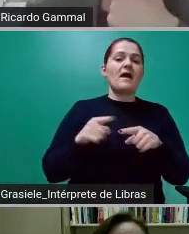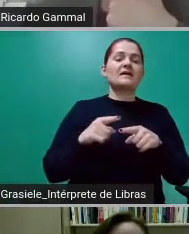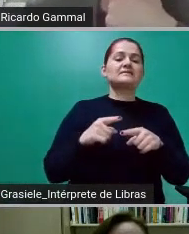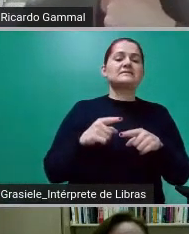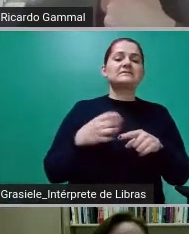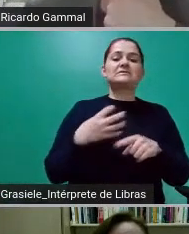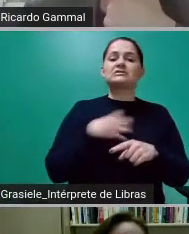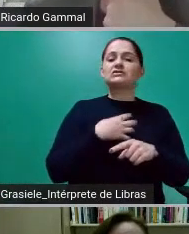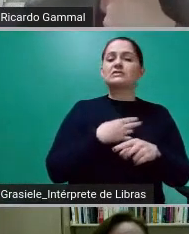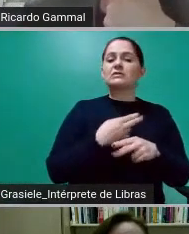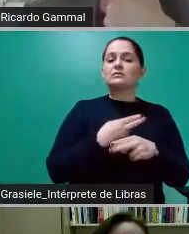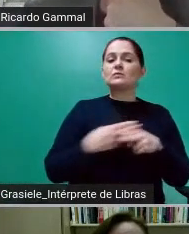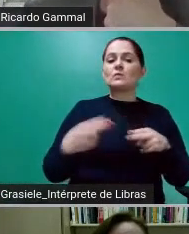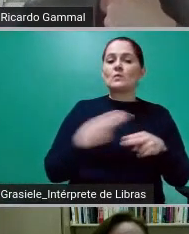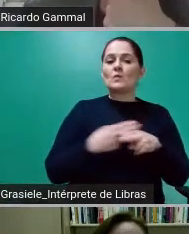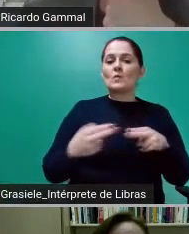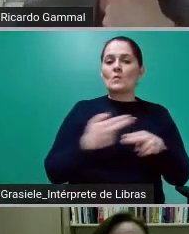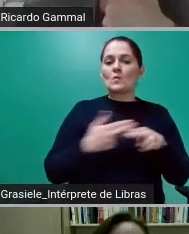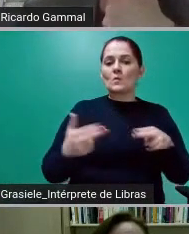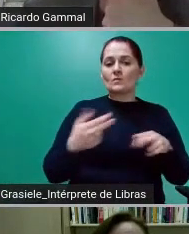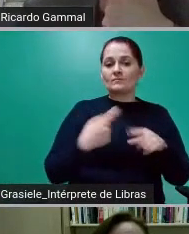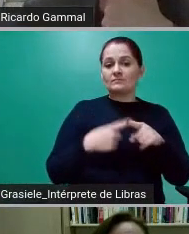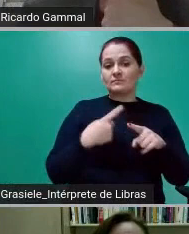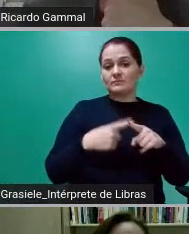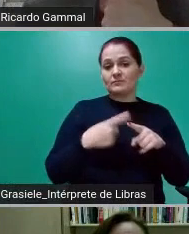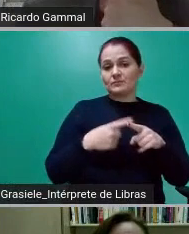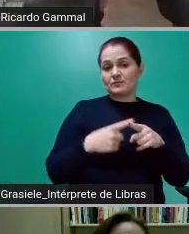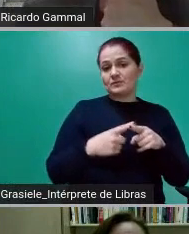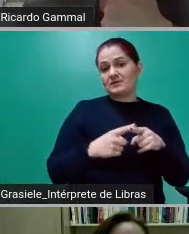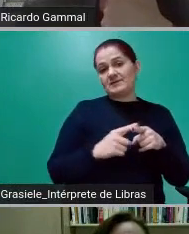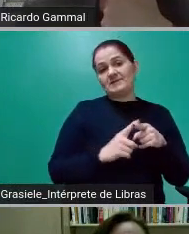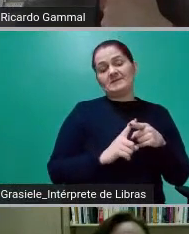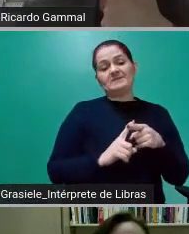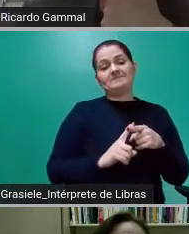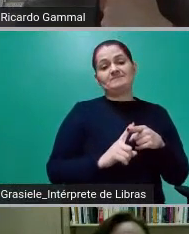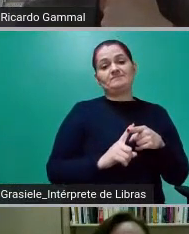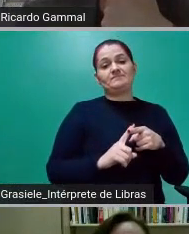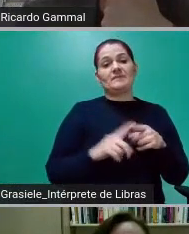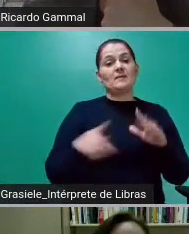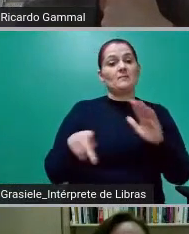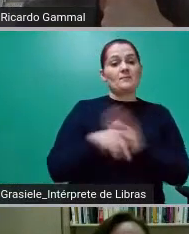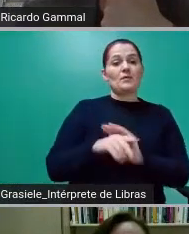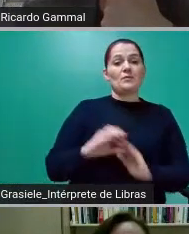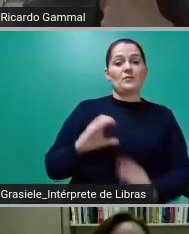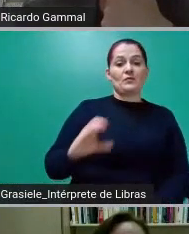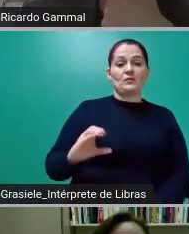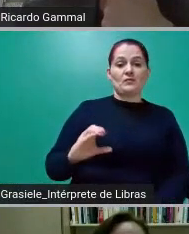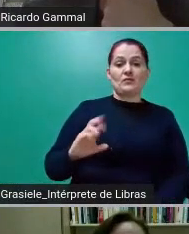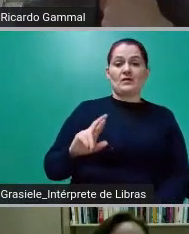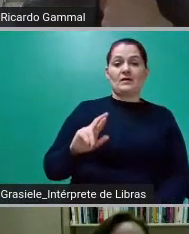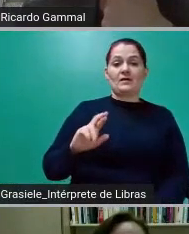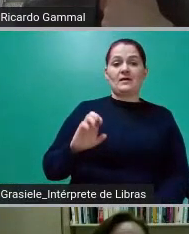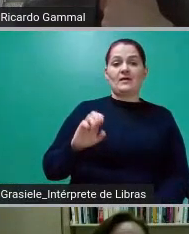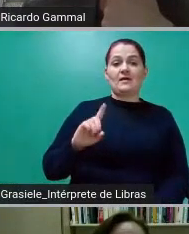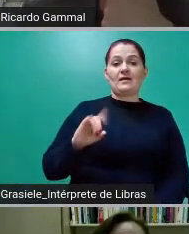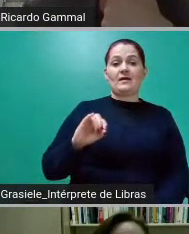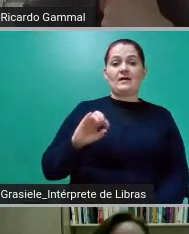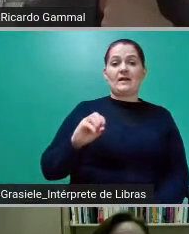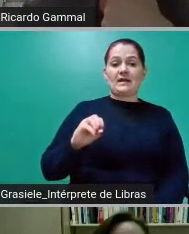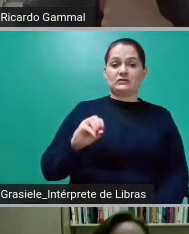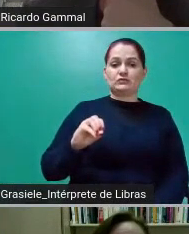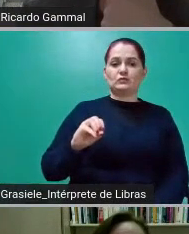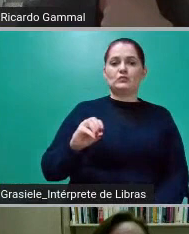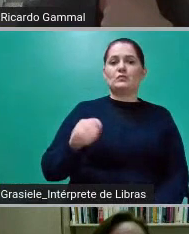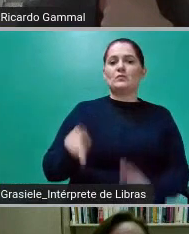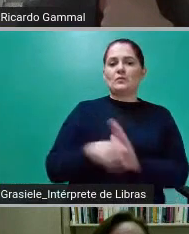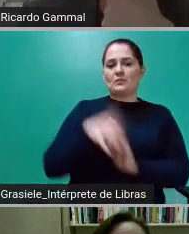Os ativos correspondiam aos créditos tributários que o município de Belo Horizonte tinha a receber de contribuintes.